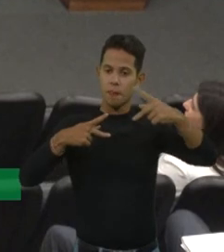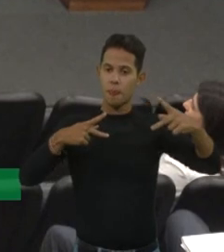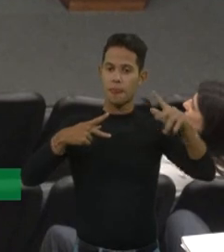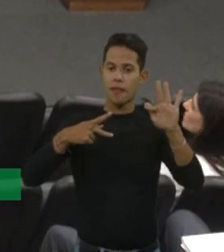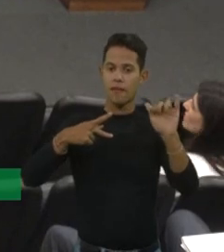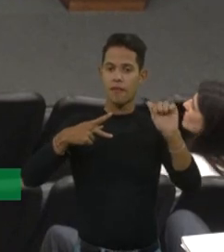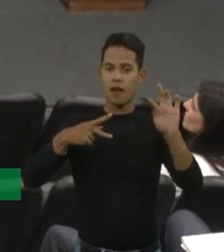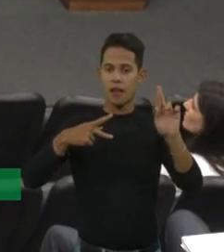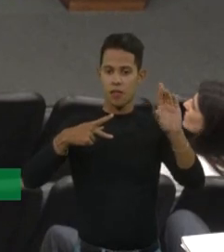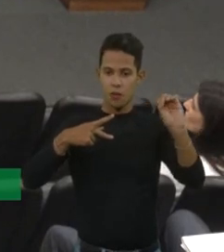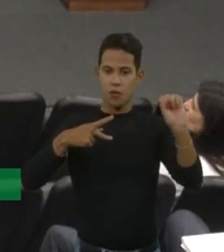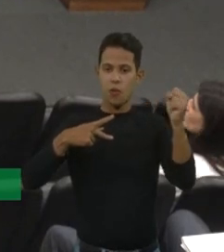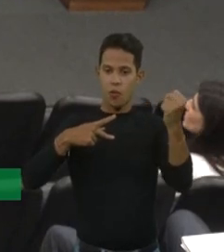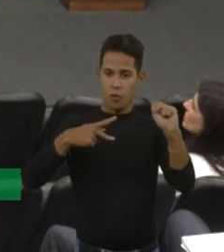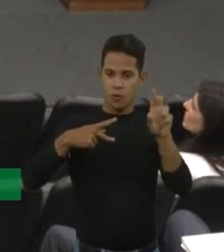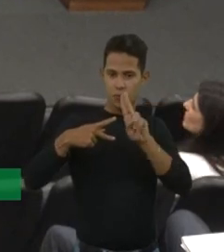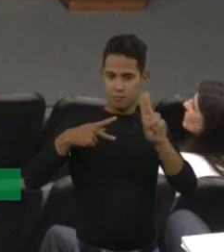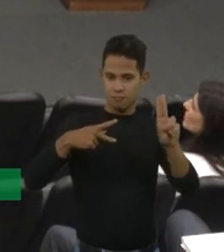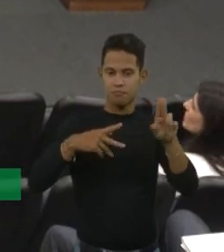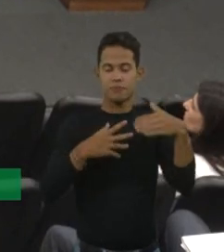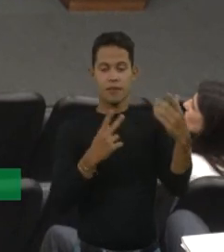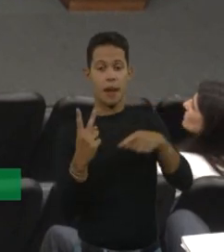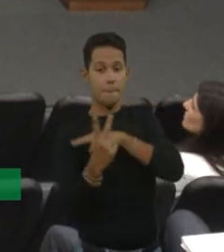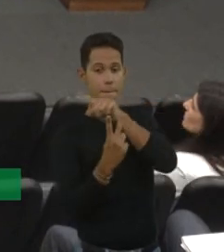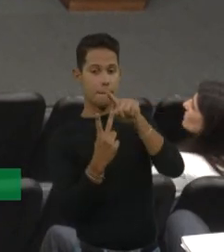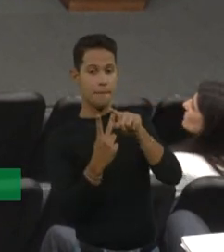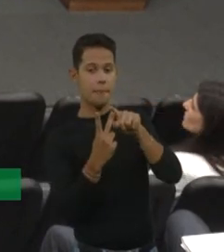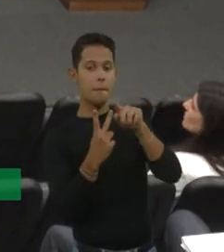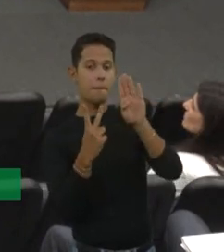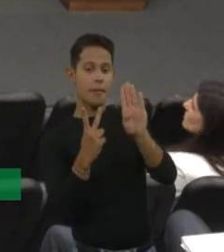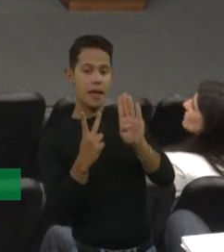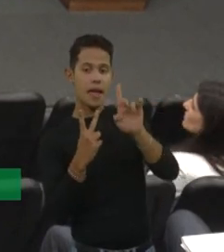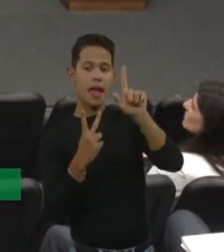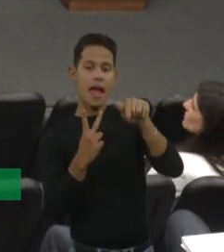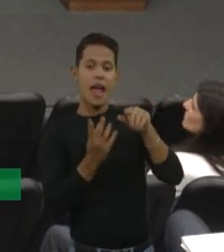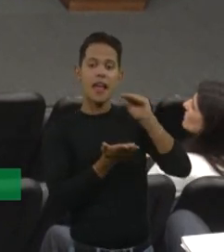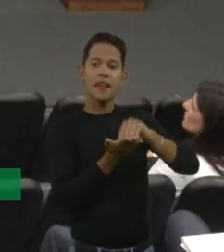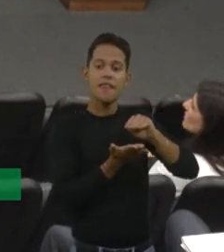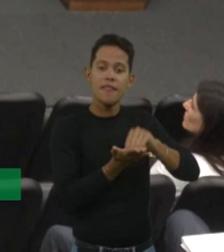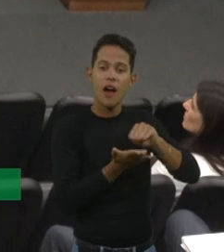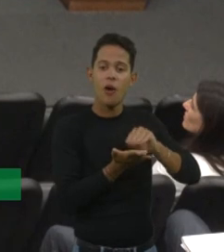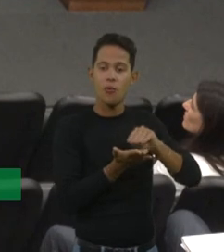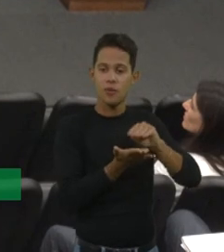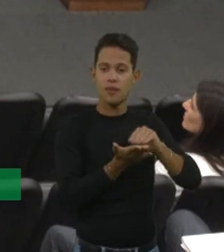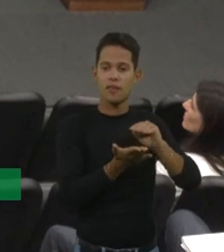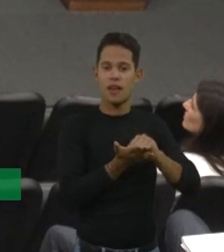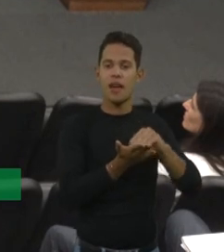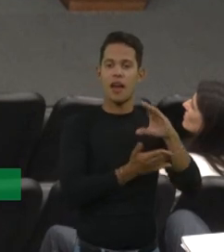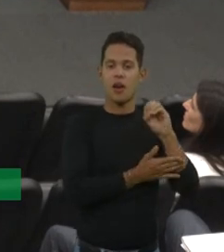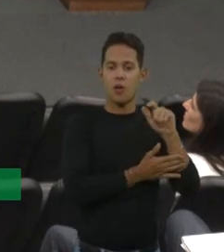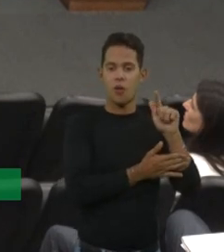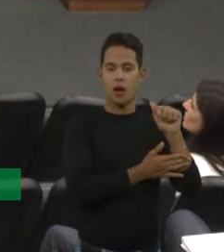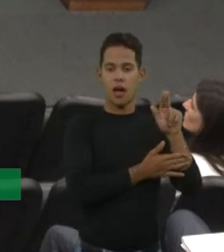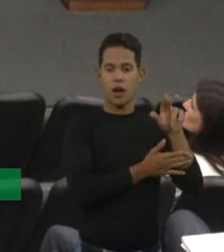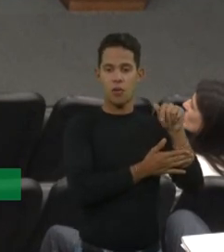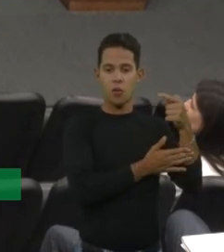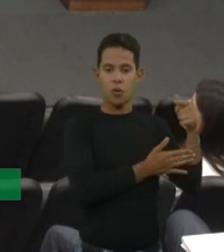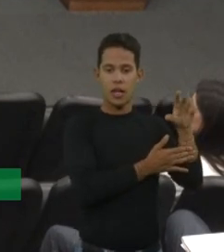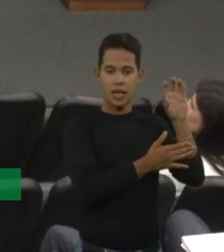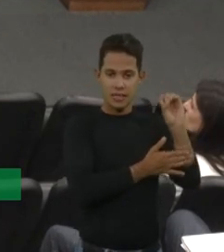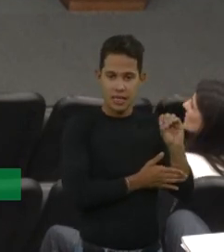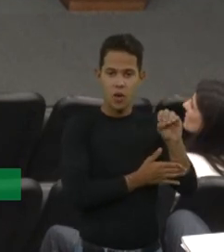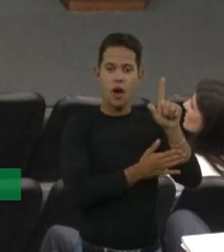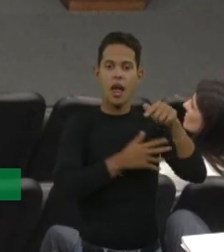específico. A hemofilia B é deficiência do fator 9 da coagulação. É uma proteína que também faz parte de todo,